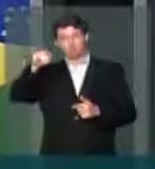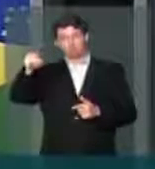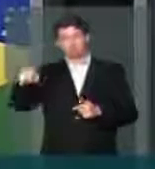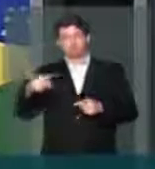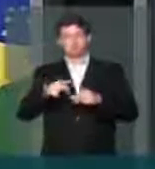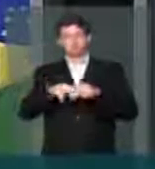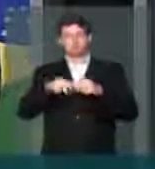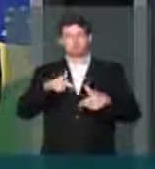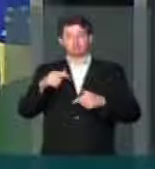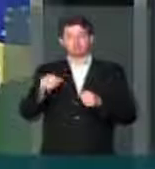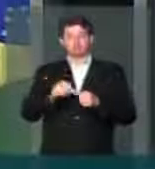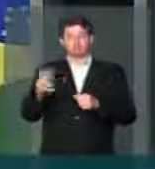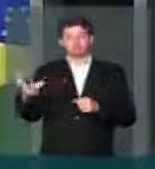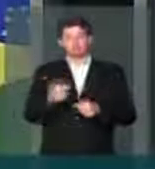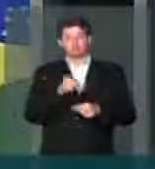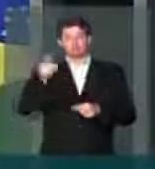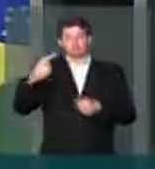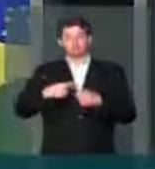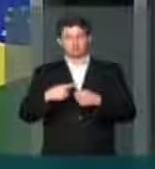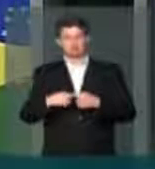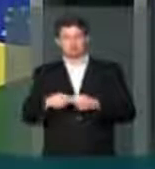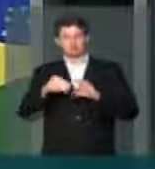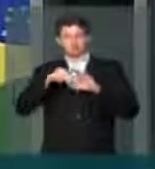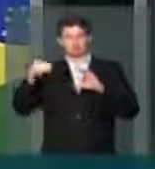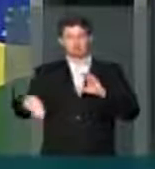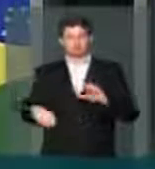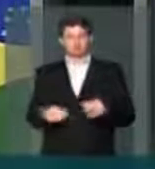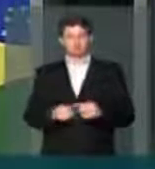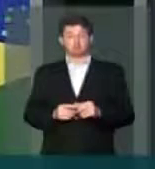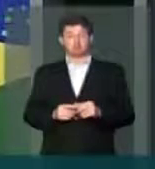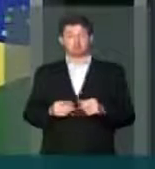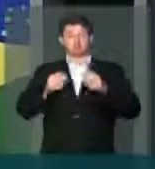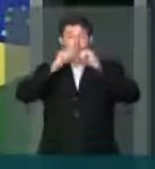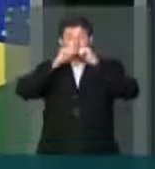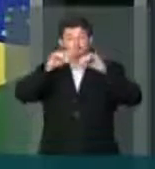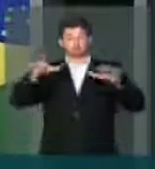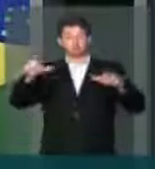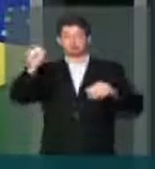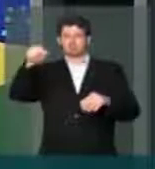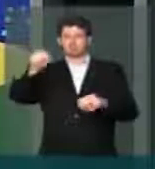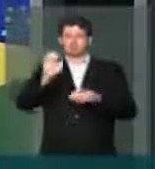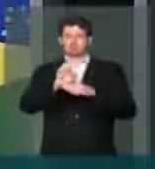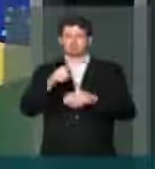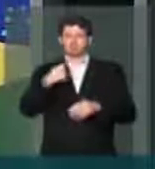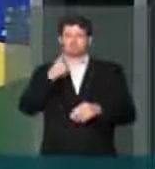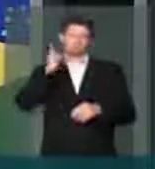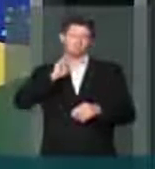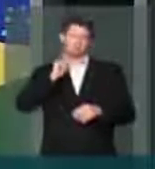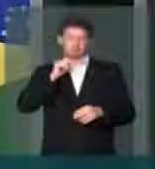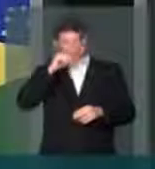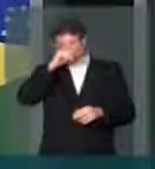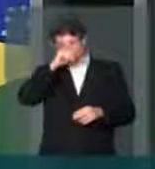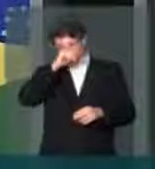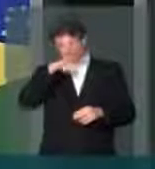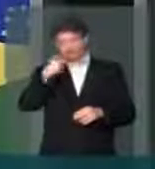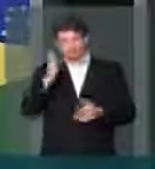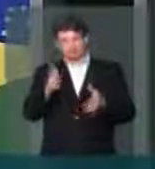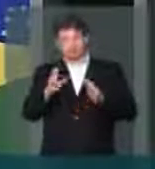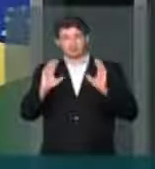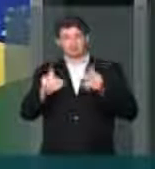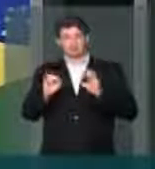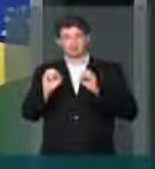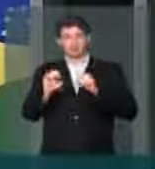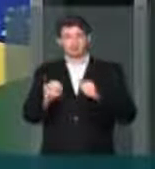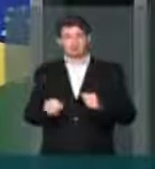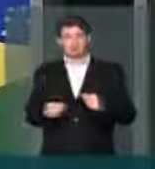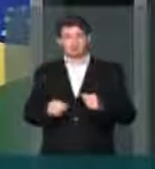que ele vem fazendo na nossa cidade de Montes Claros. E que repercute, sim, no nosso estado de Minas. E já coloquei aqui também na comissão